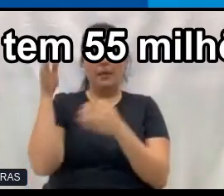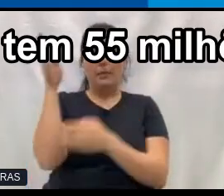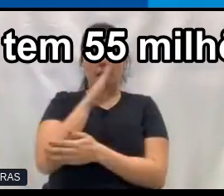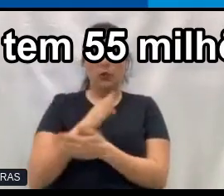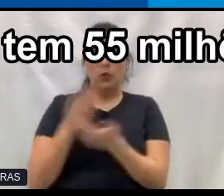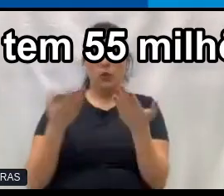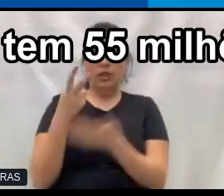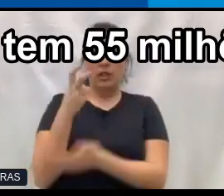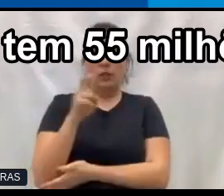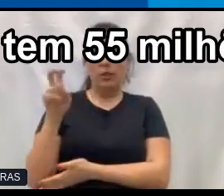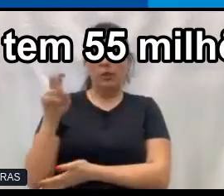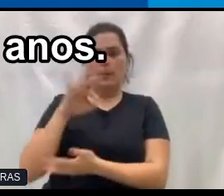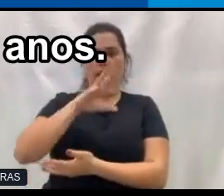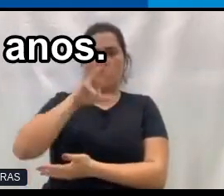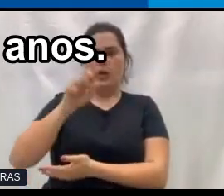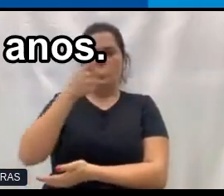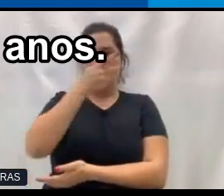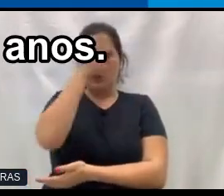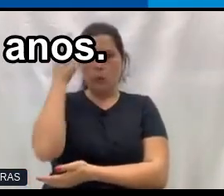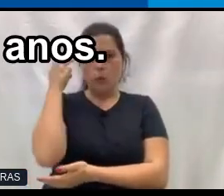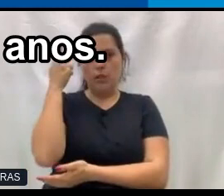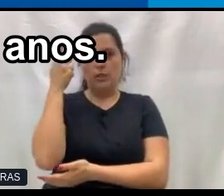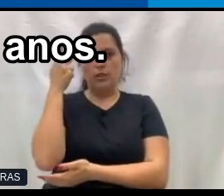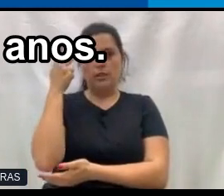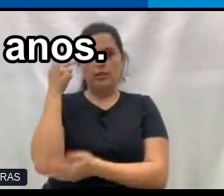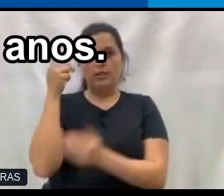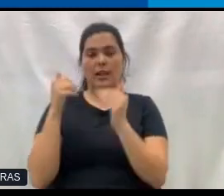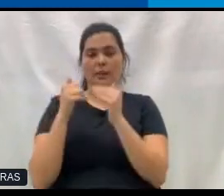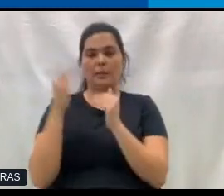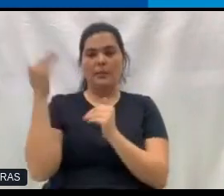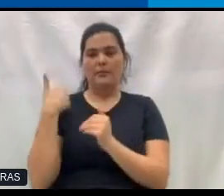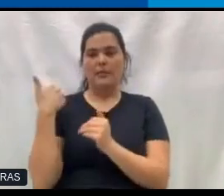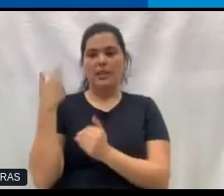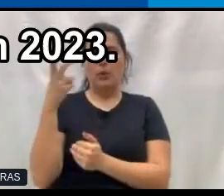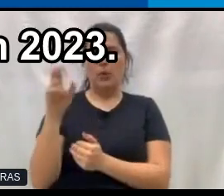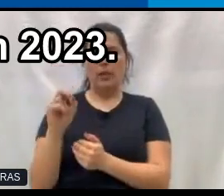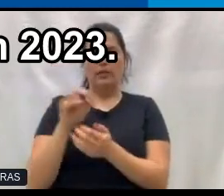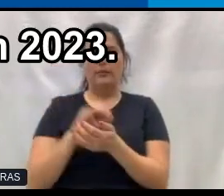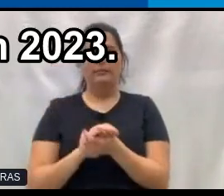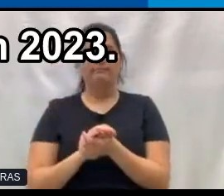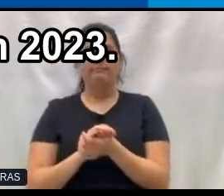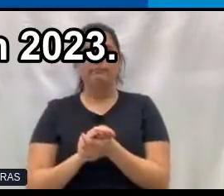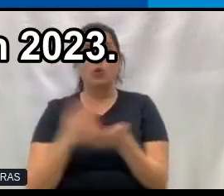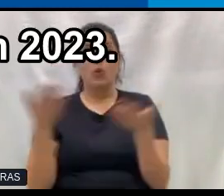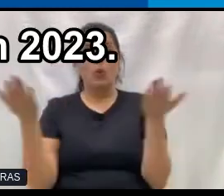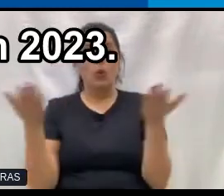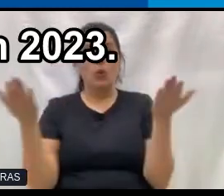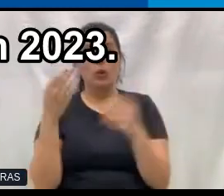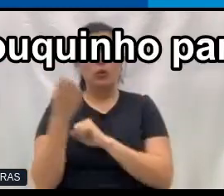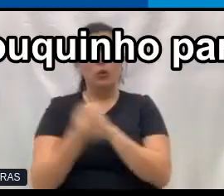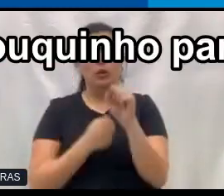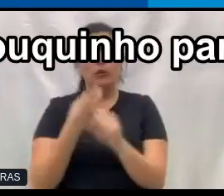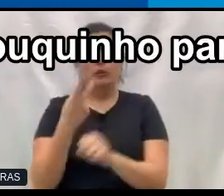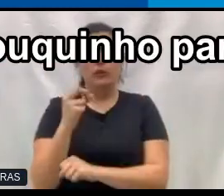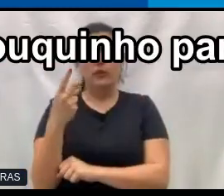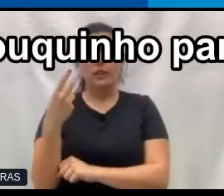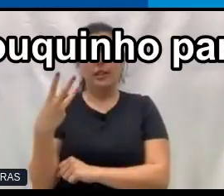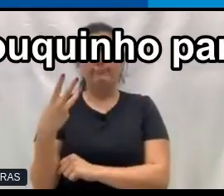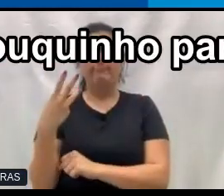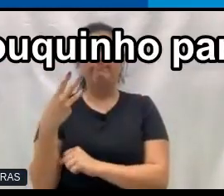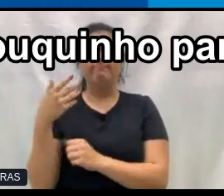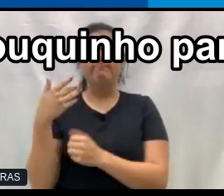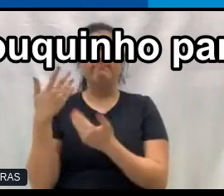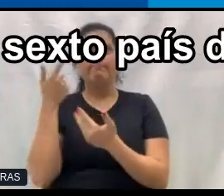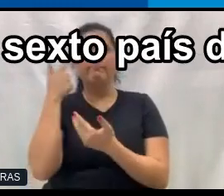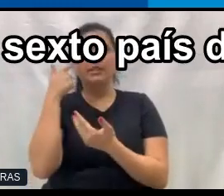55 milhões de pessoas acima de 50 anos. Isso hoje, em 2023. A gente caminhando um